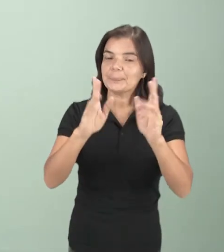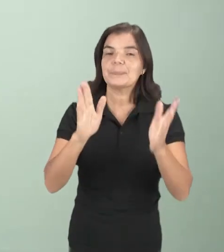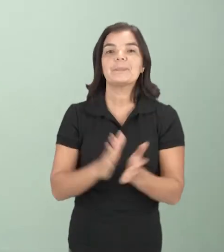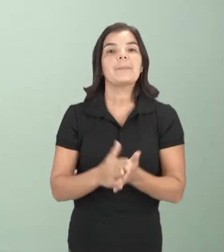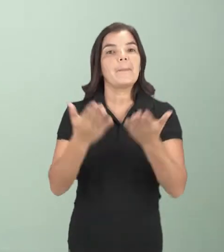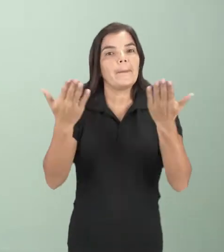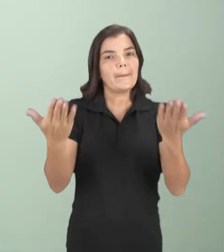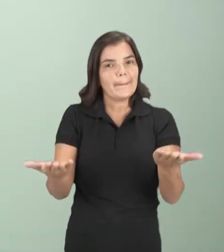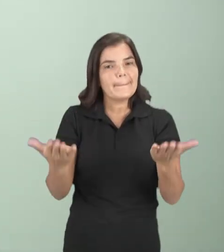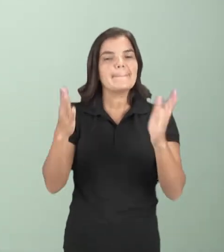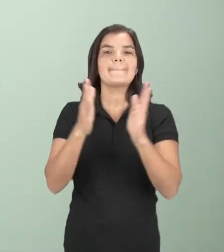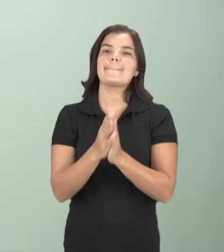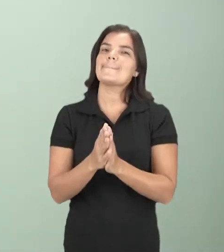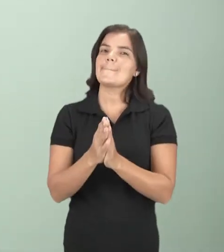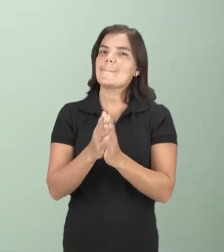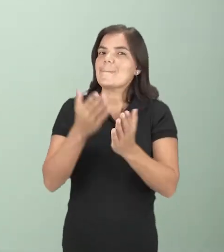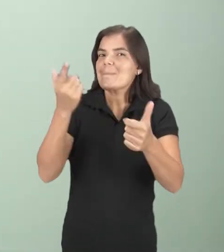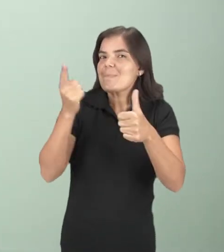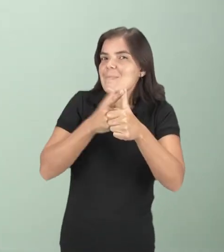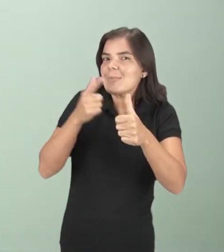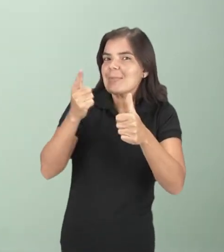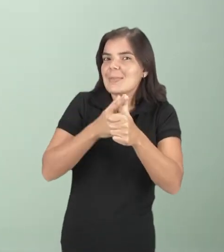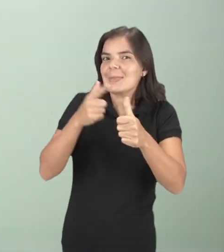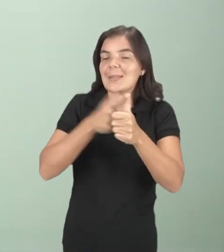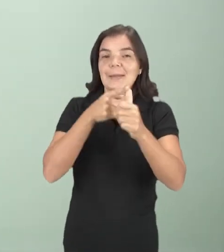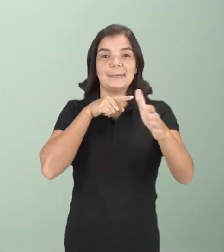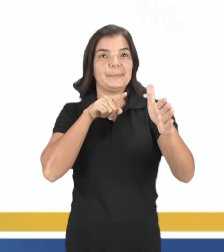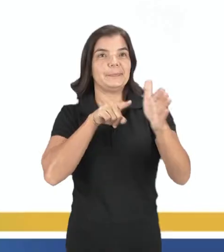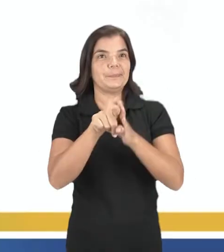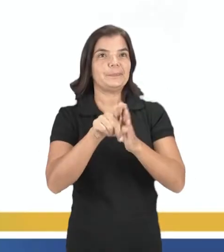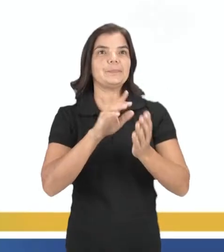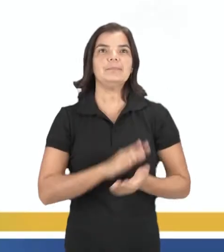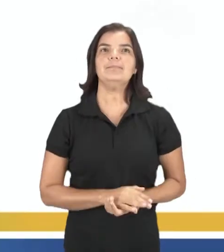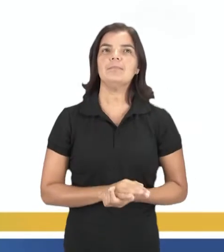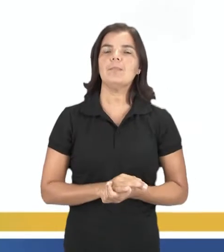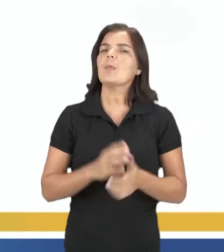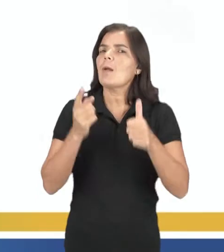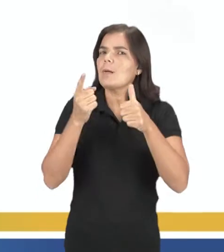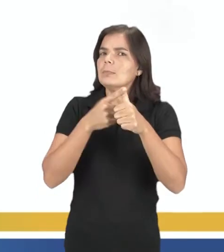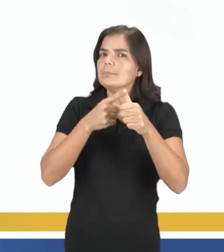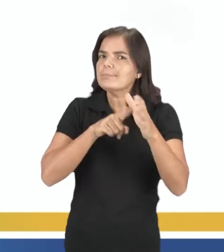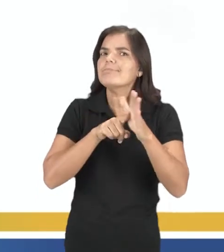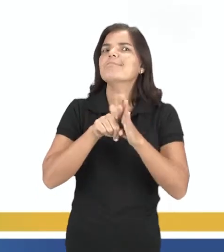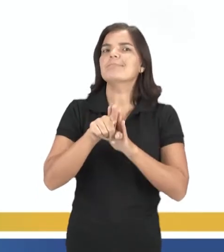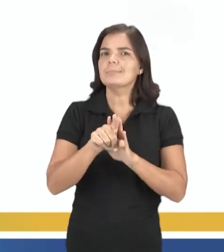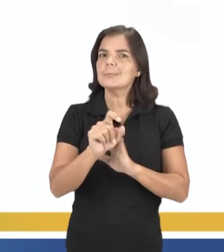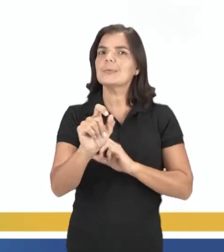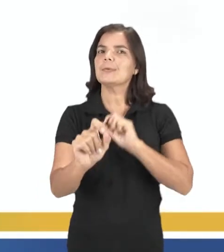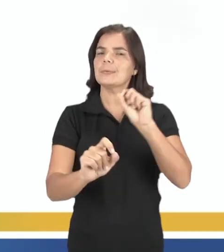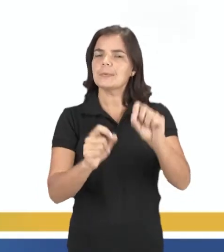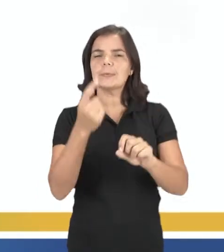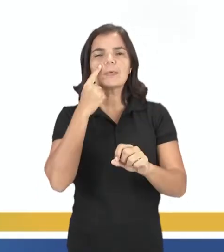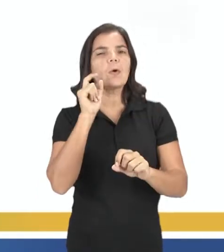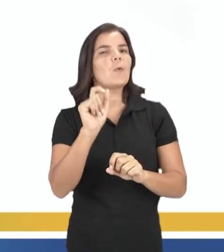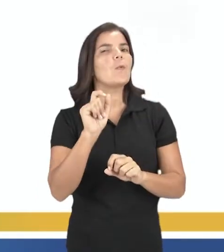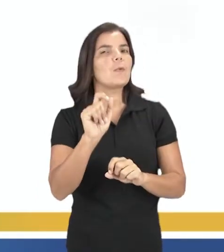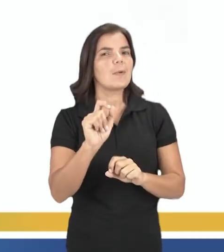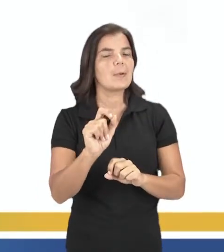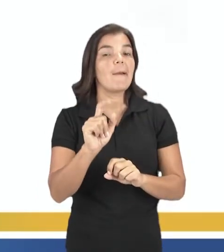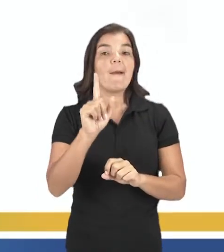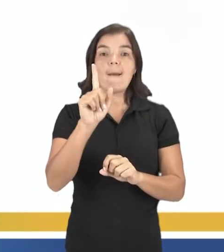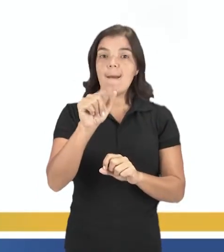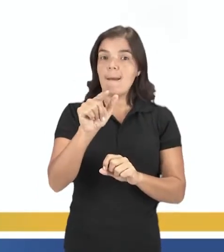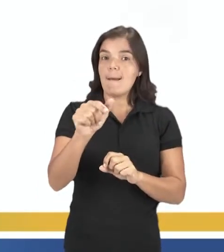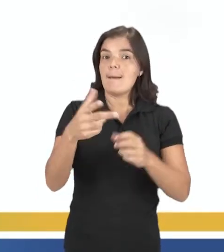Então vamos lá para a primeira questão. Nessa primeira questão, pessoal, eu vou trazer para vocês aqui uma